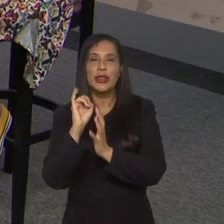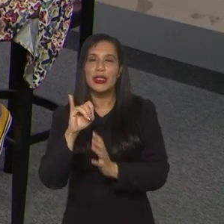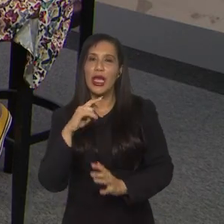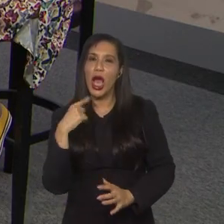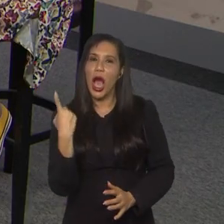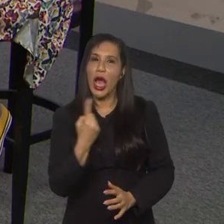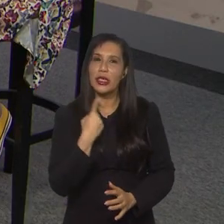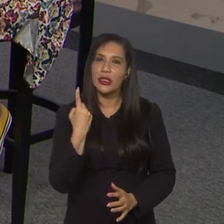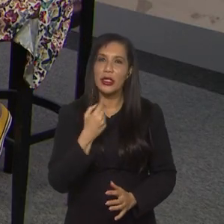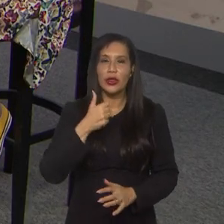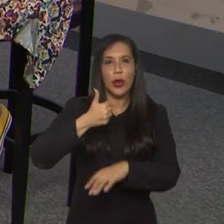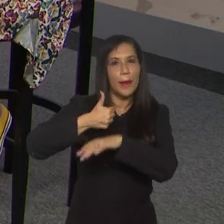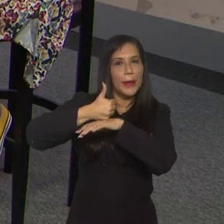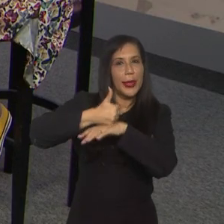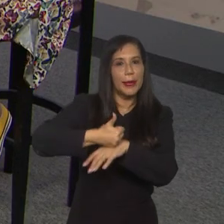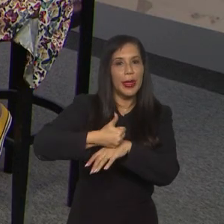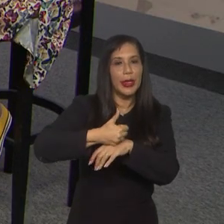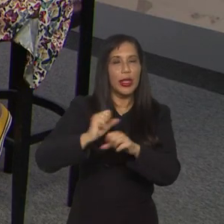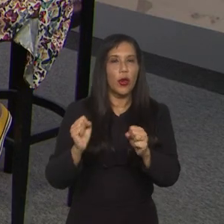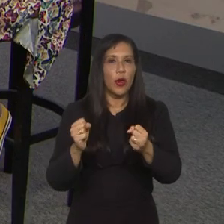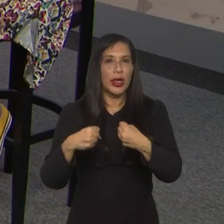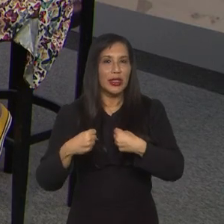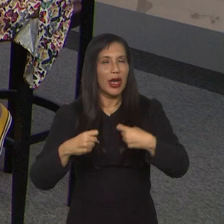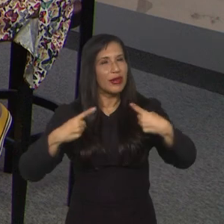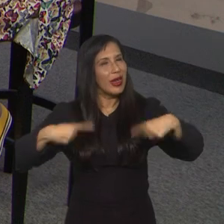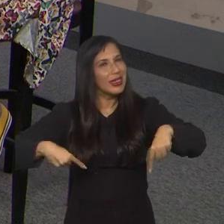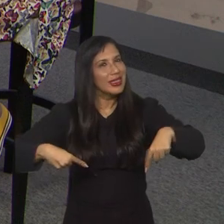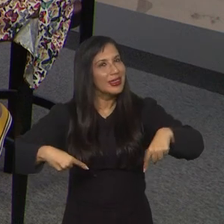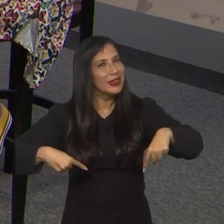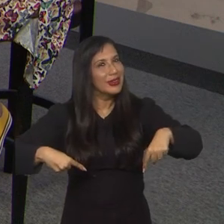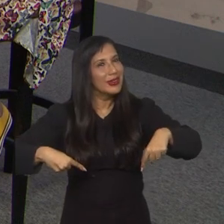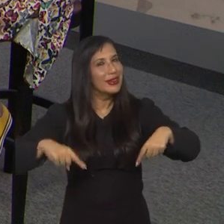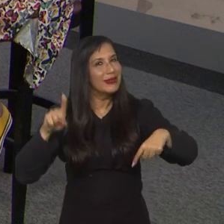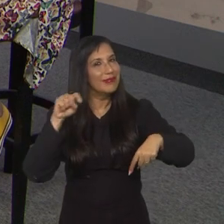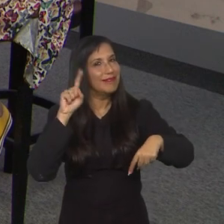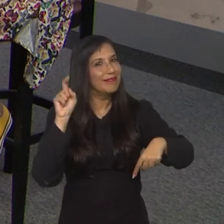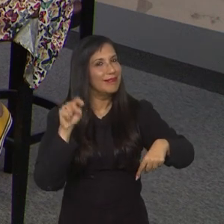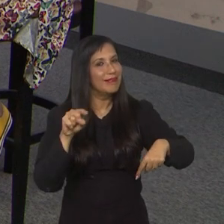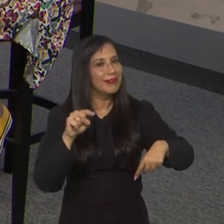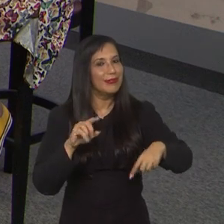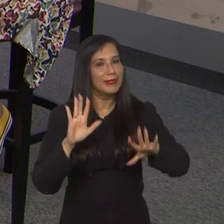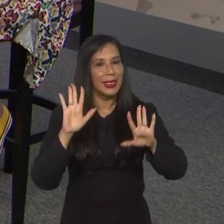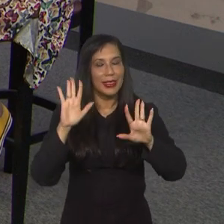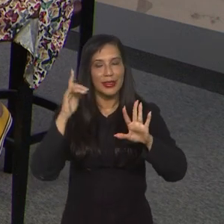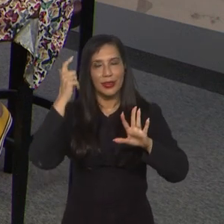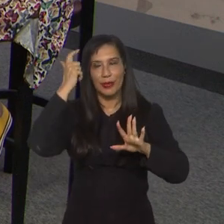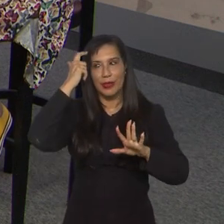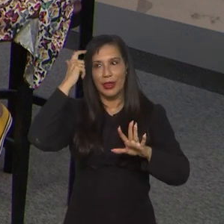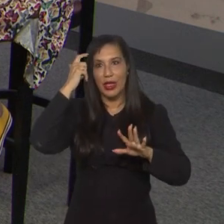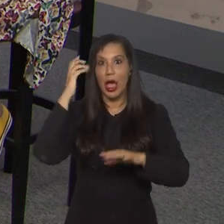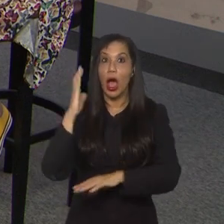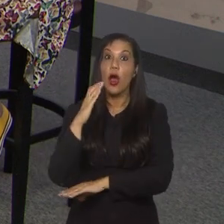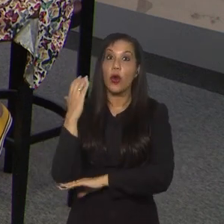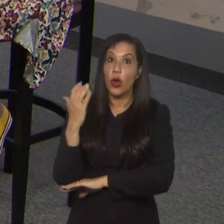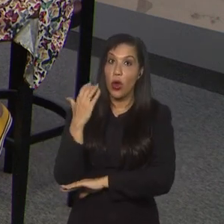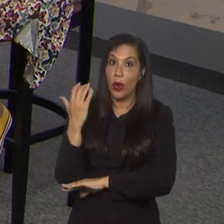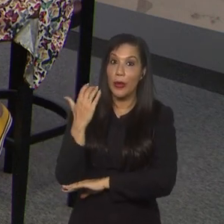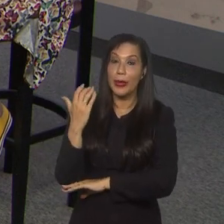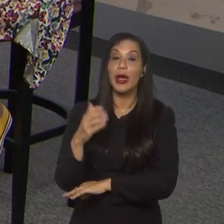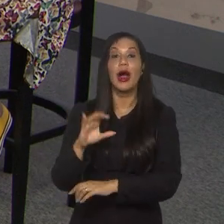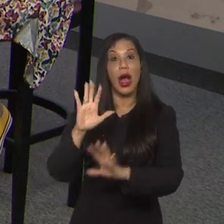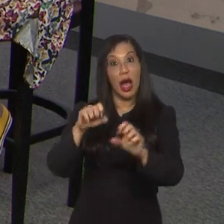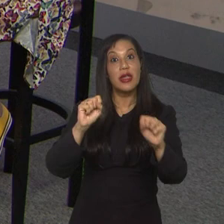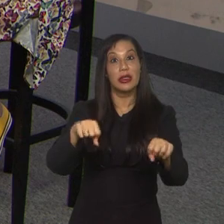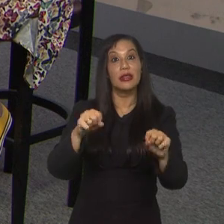gente ficar em primeiro, nas oitavas a gente vai pegar, vocês sabem? Espera aí, pode pegar a Colômbia, inclusive, é a Colômbia mesmo?